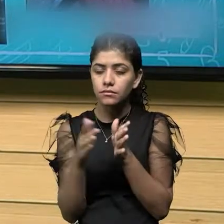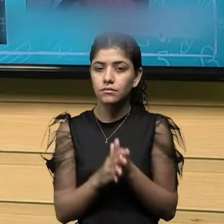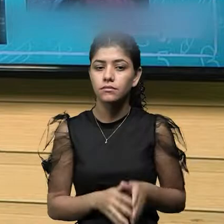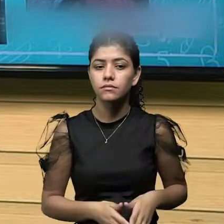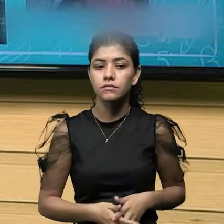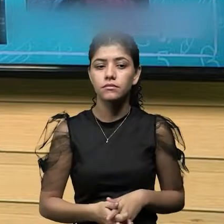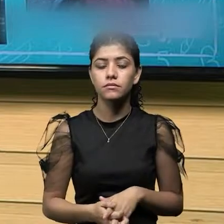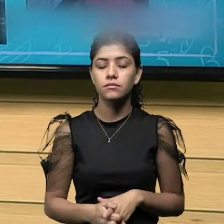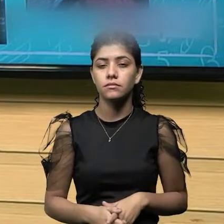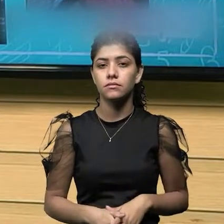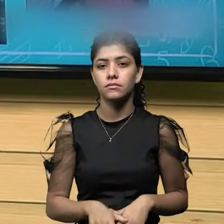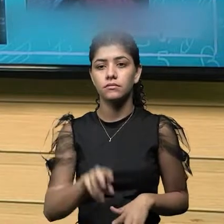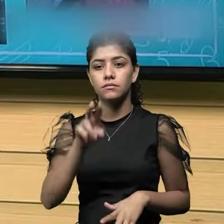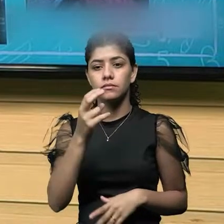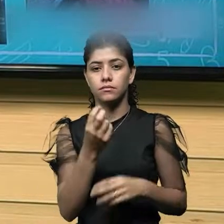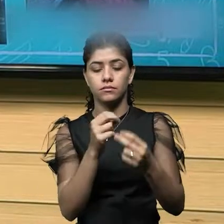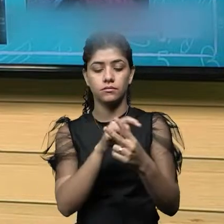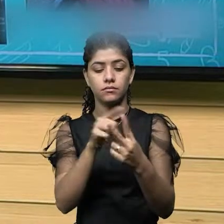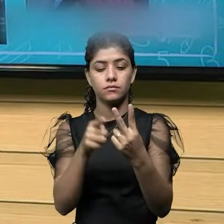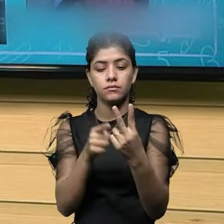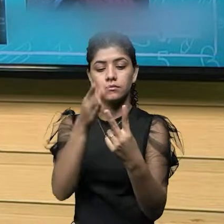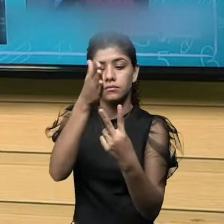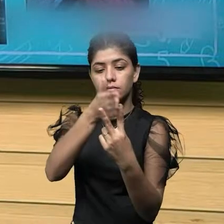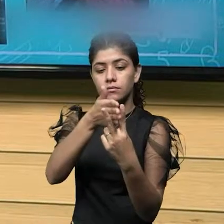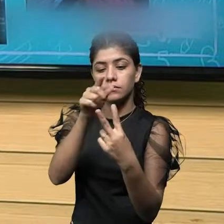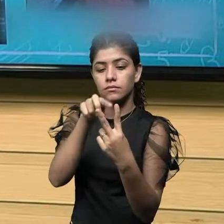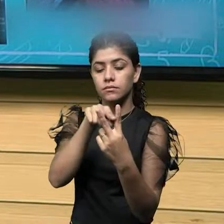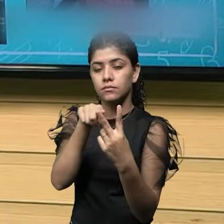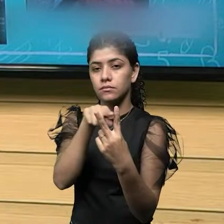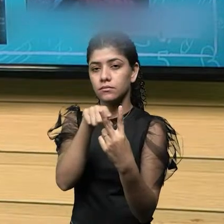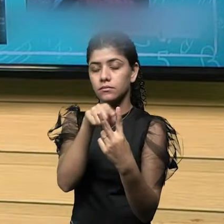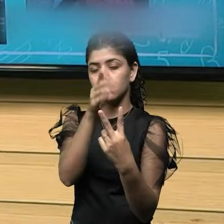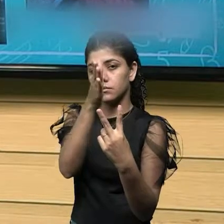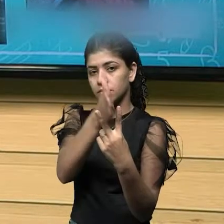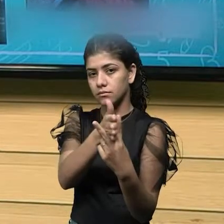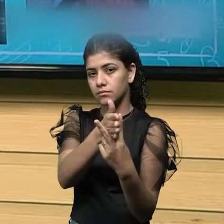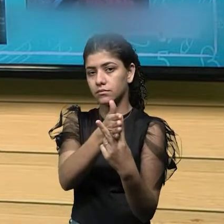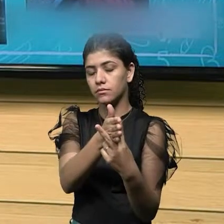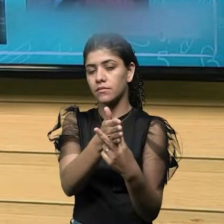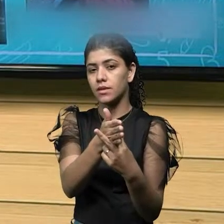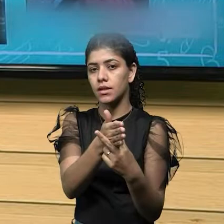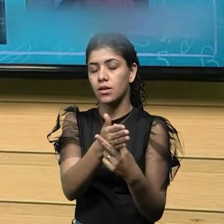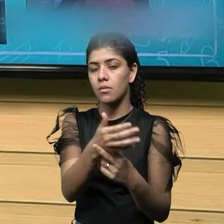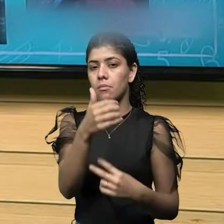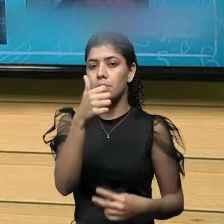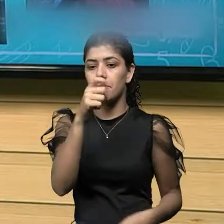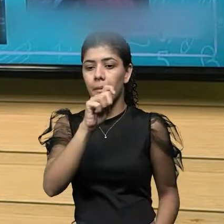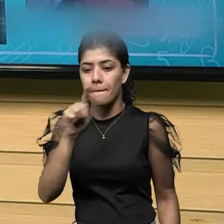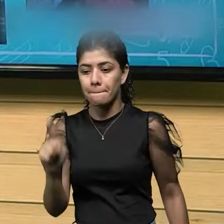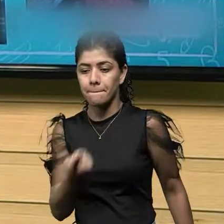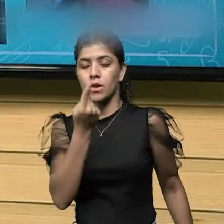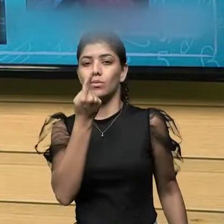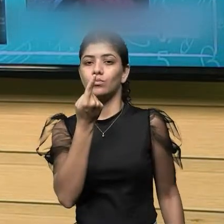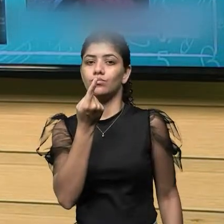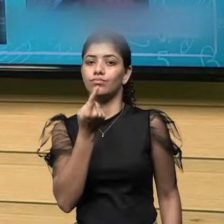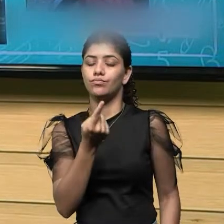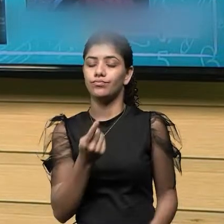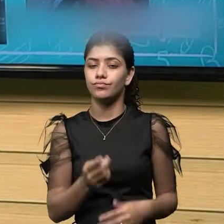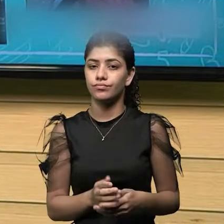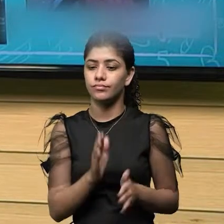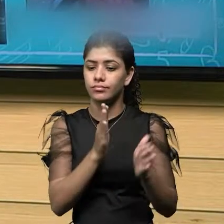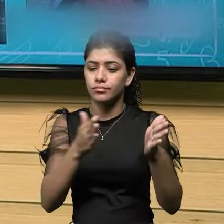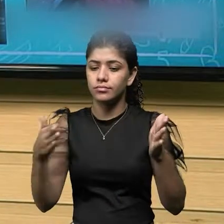os dois tracinhos do milímetro numa régua, dividido por mil, mil pedacinhos ainda iguais.